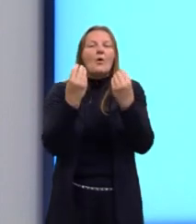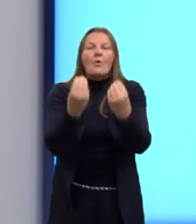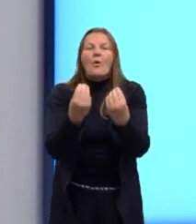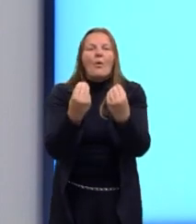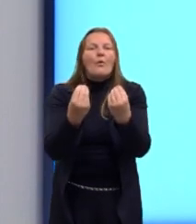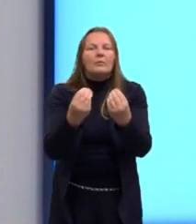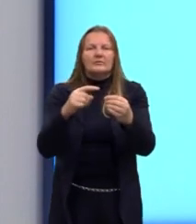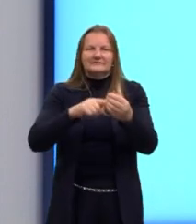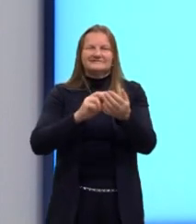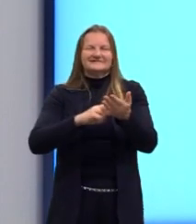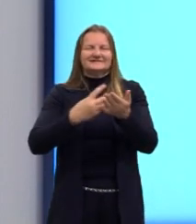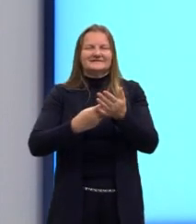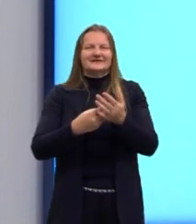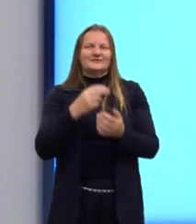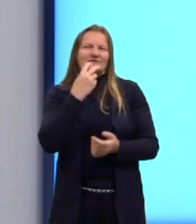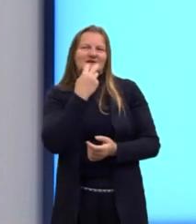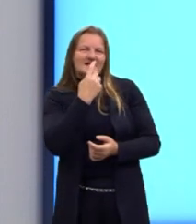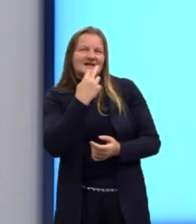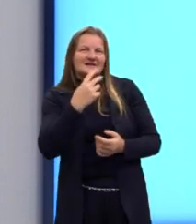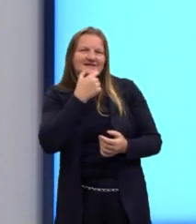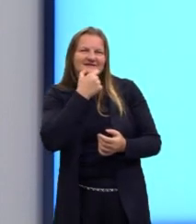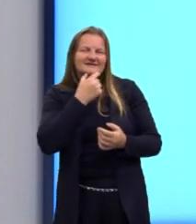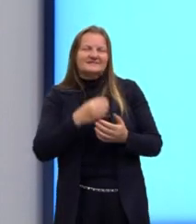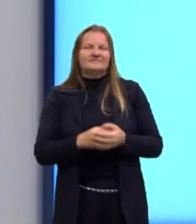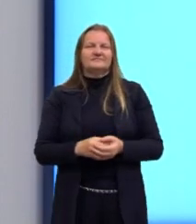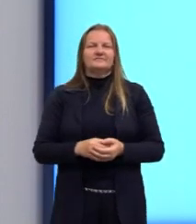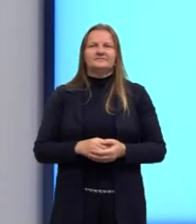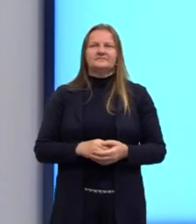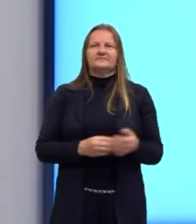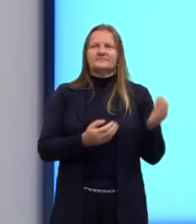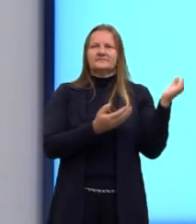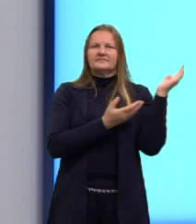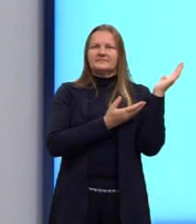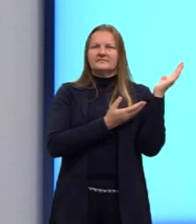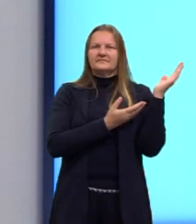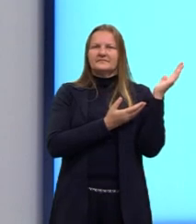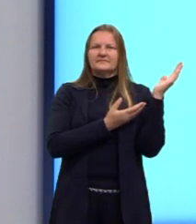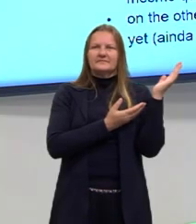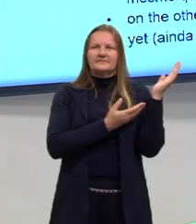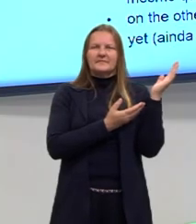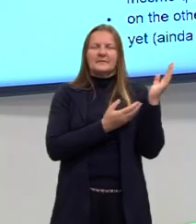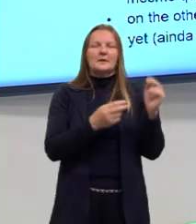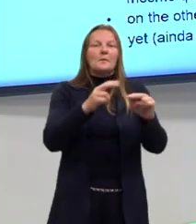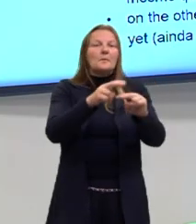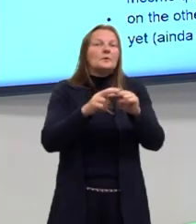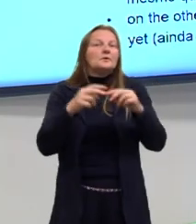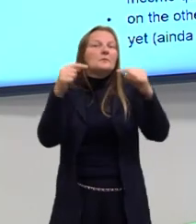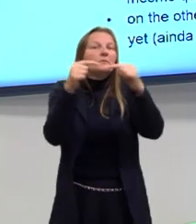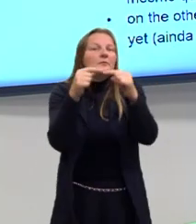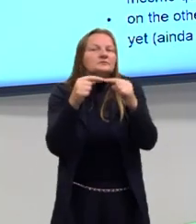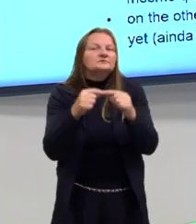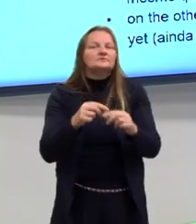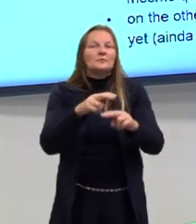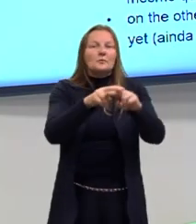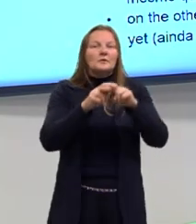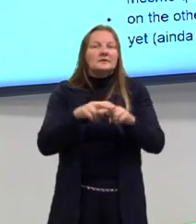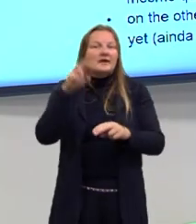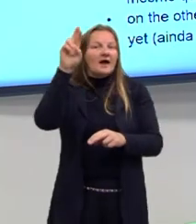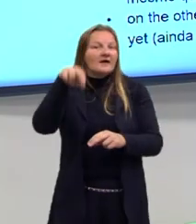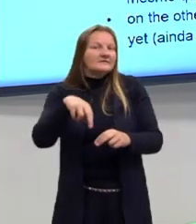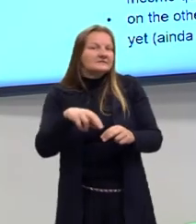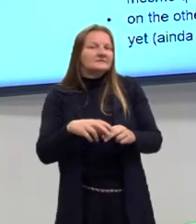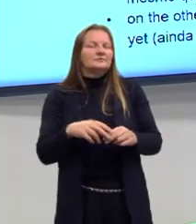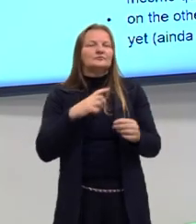por exemplo, ó, comparação, tá? O for this reason, por esse motivo, por essa razão. O do to,